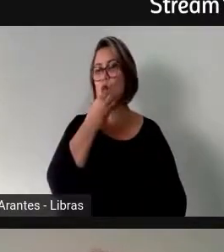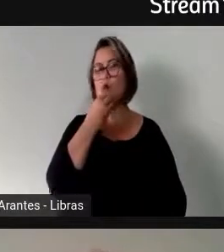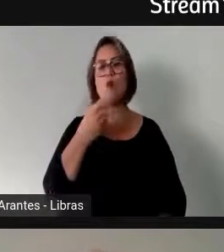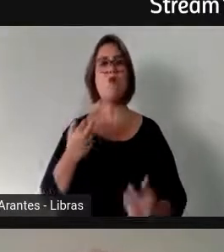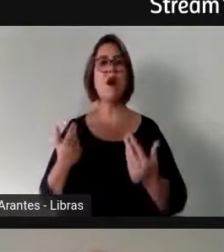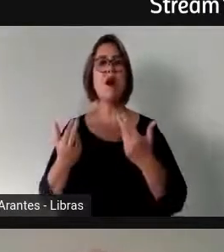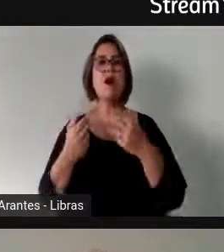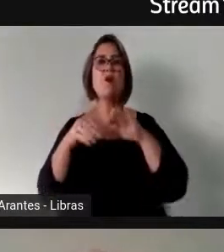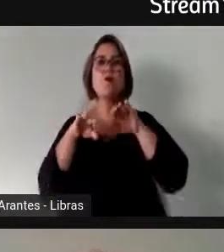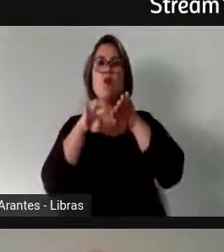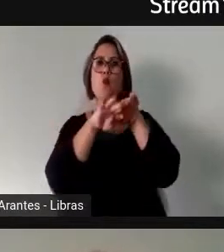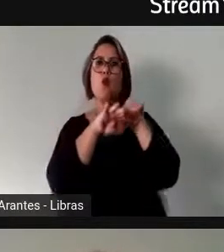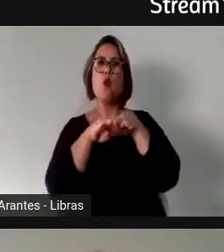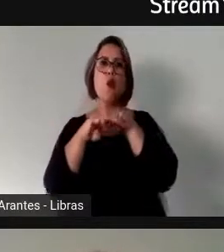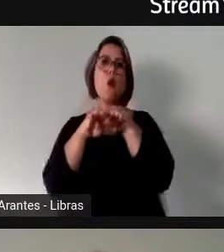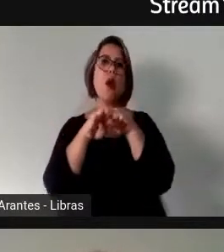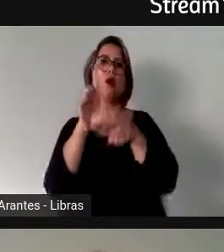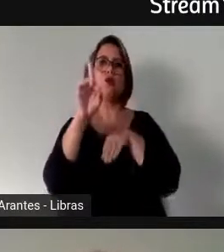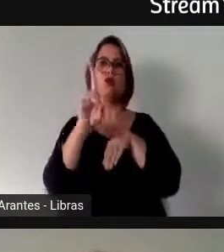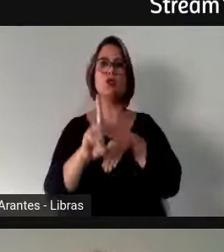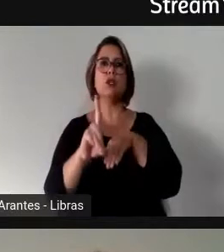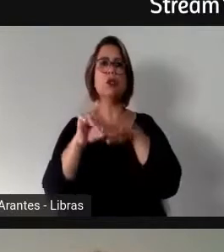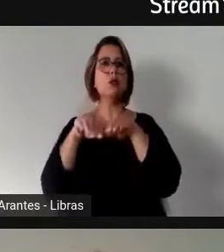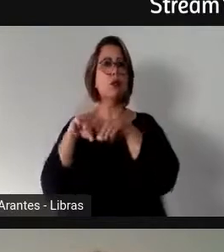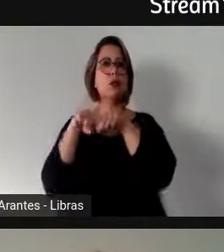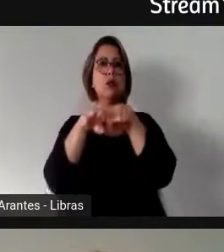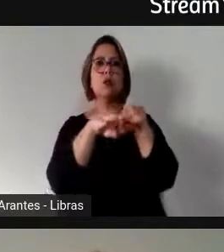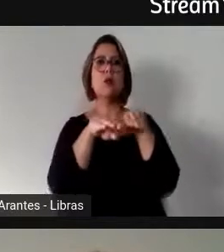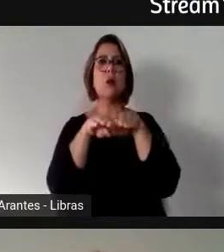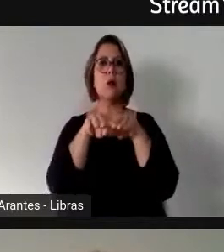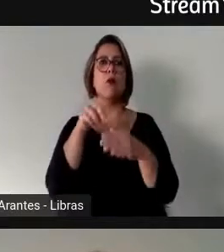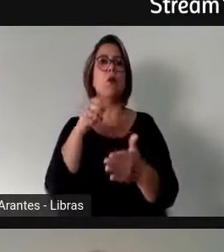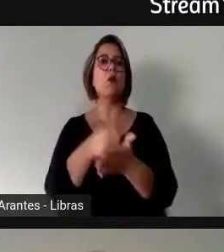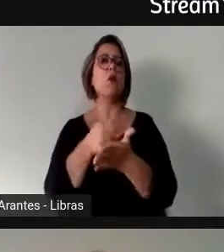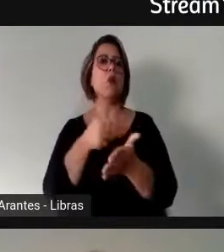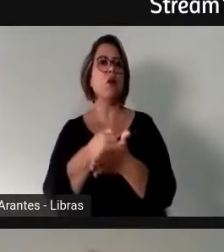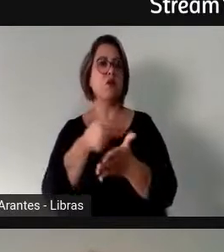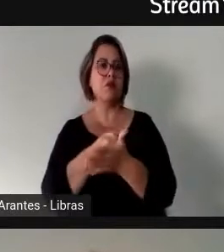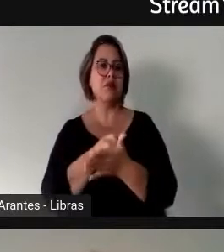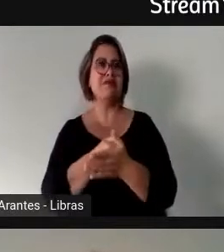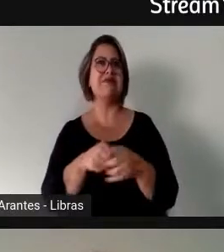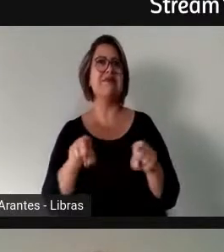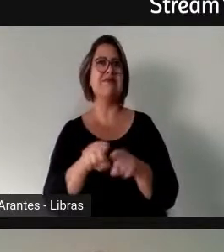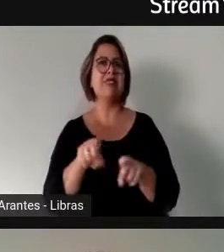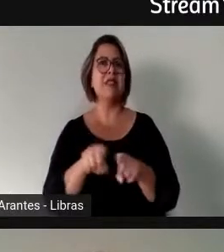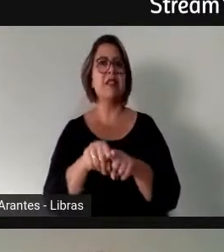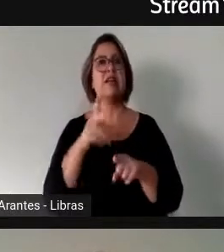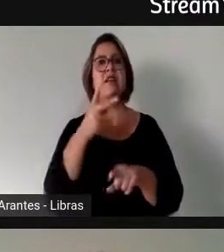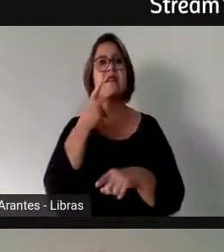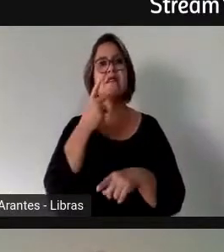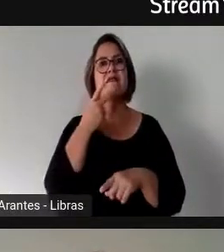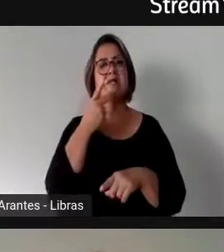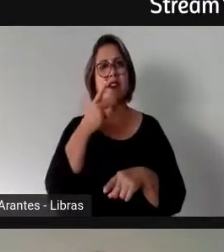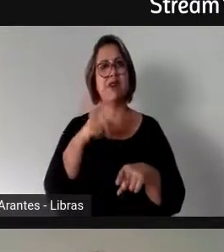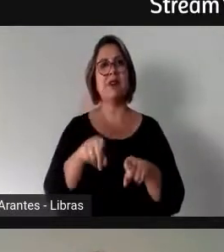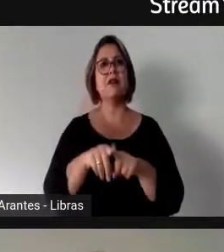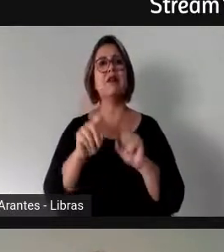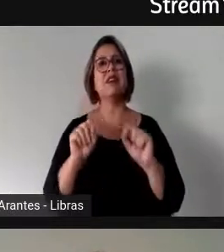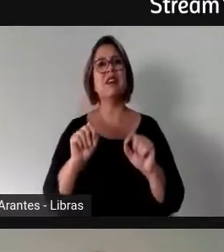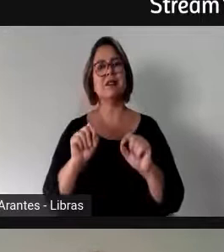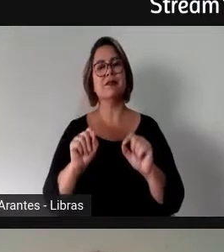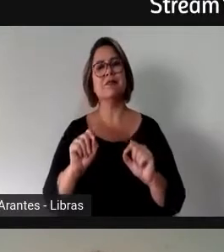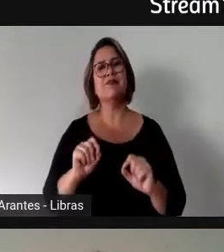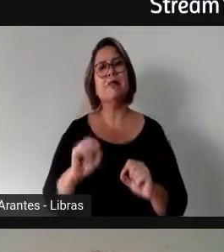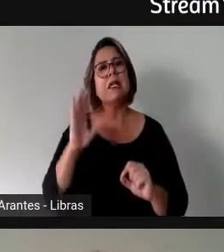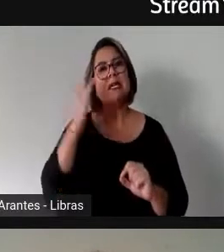obrigações. Então, quando o TSE e o Supremo dizem que, interpretando